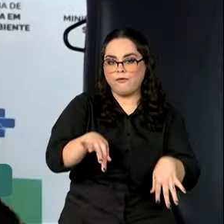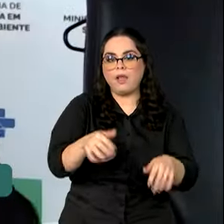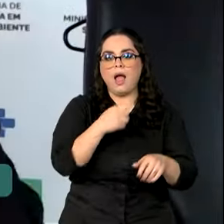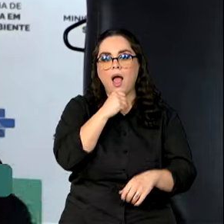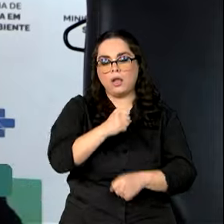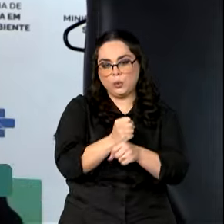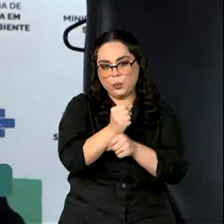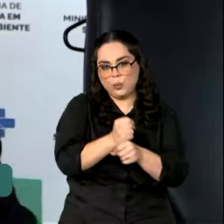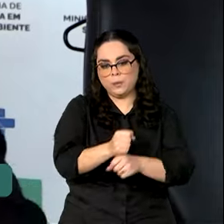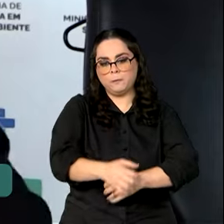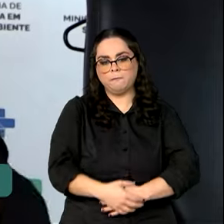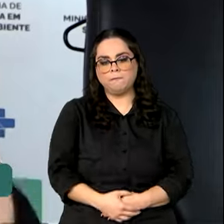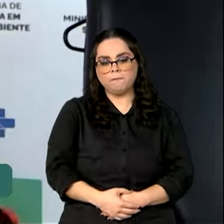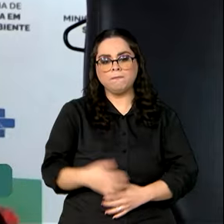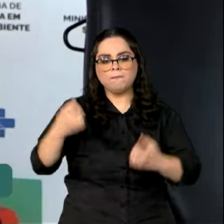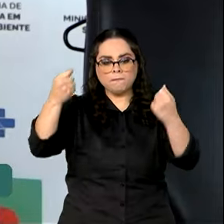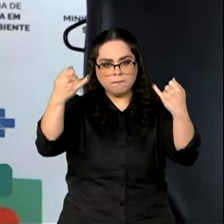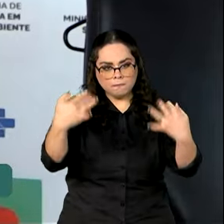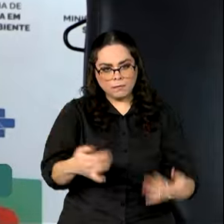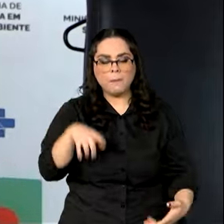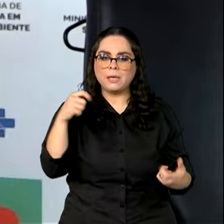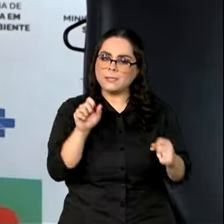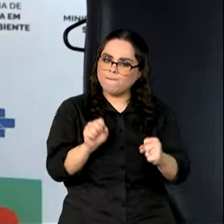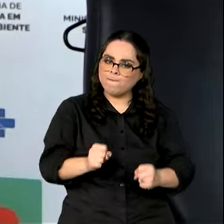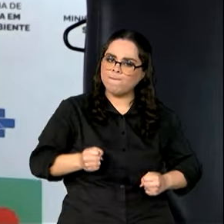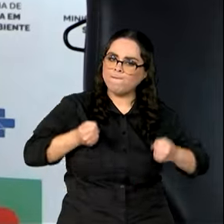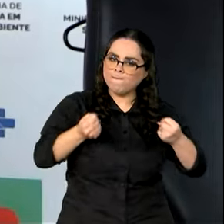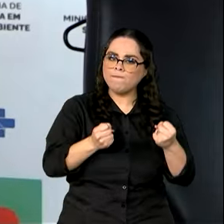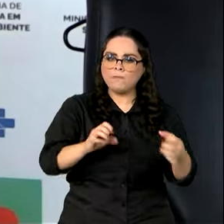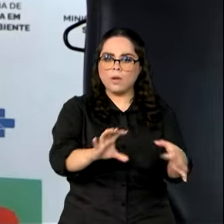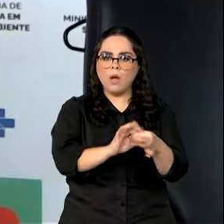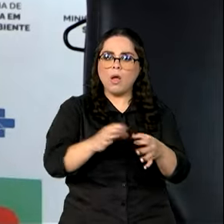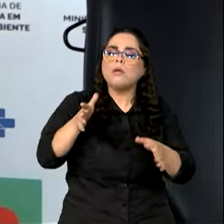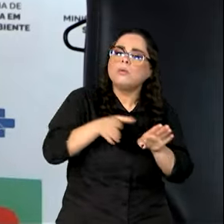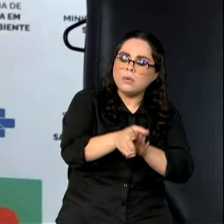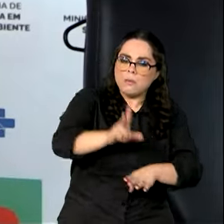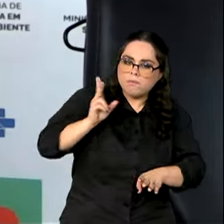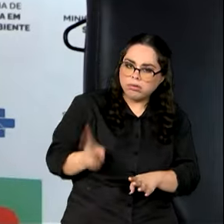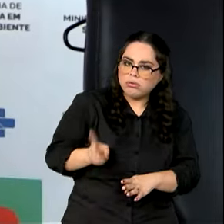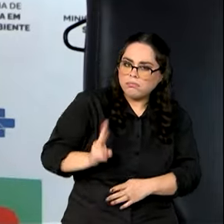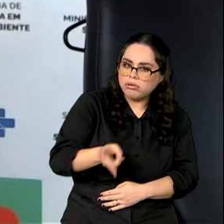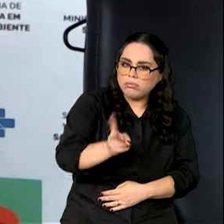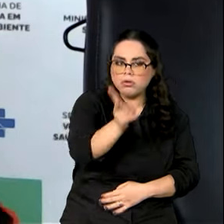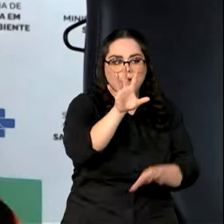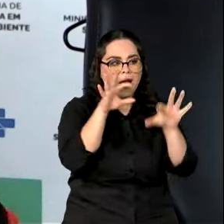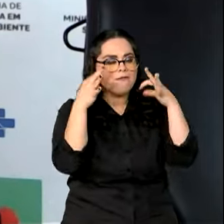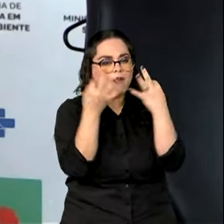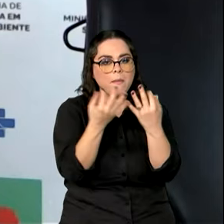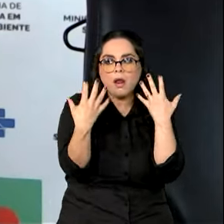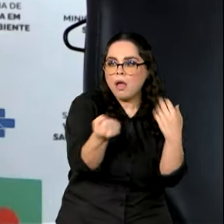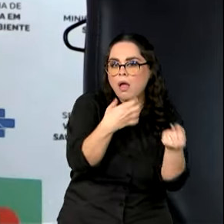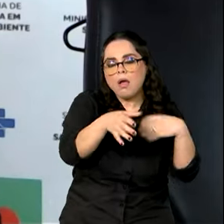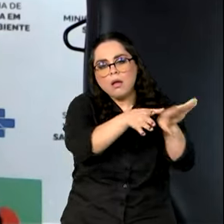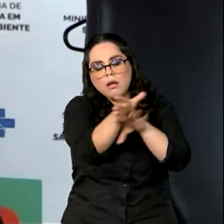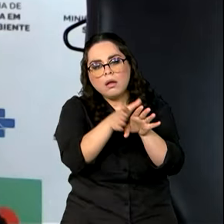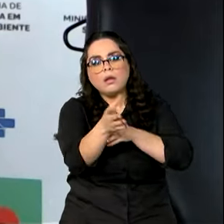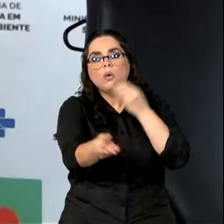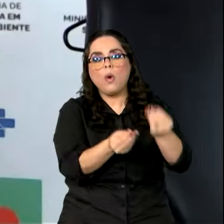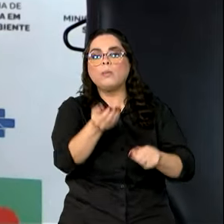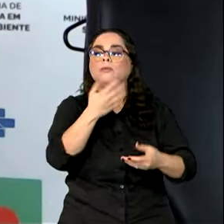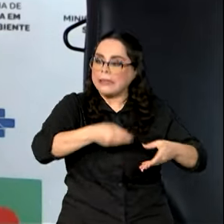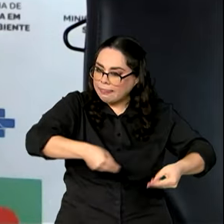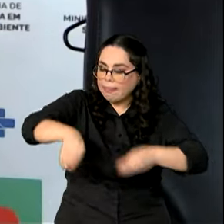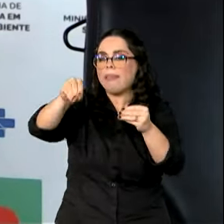ano. A gente precisa ainda de um esforço, continuar as orientações para as famílias, para elevarem as